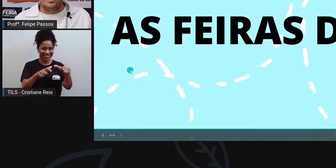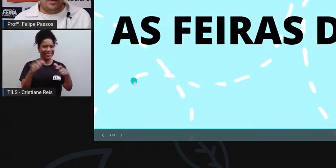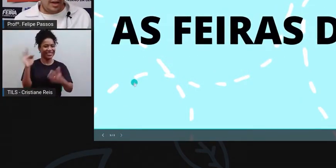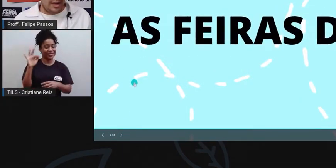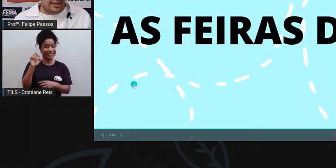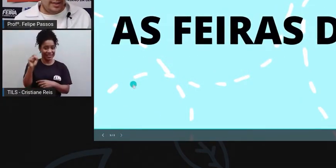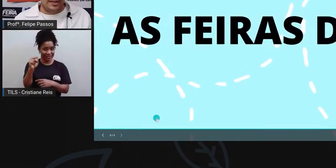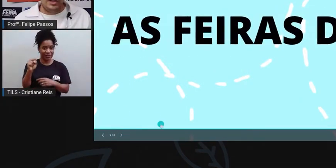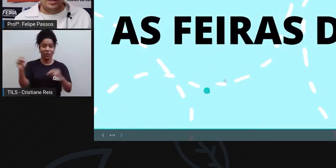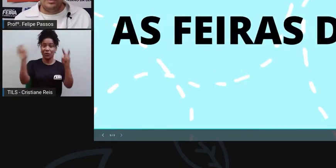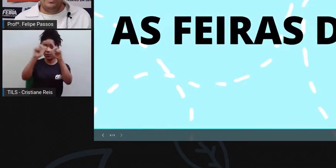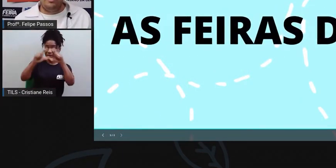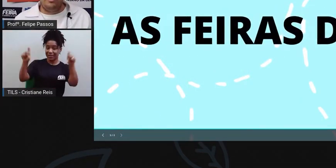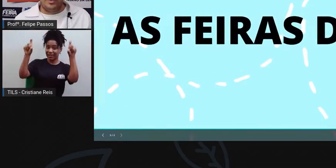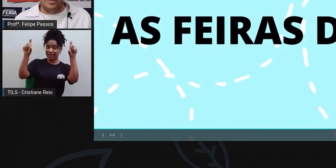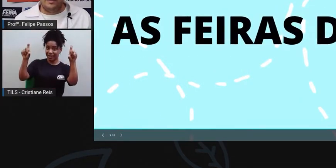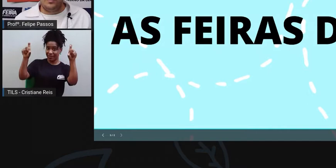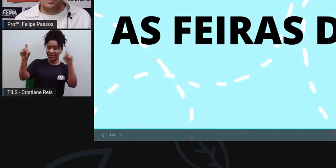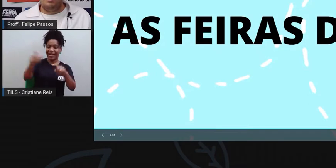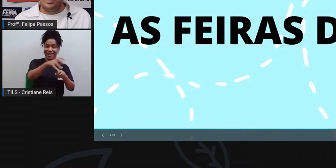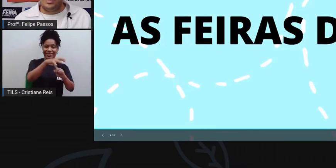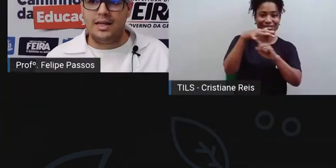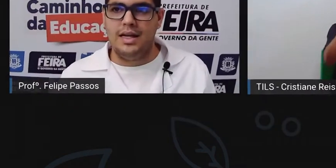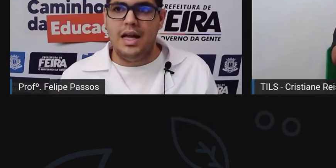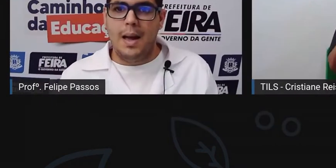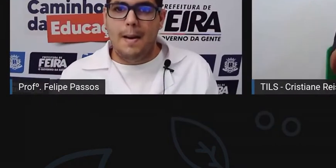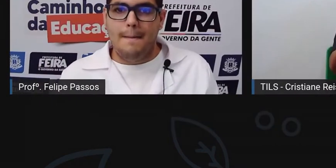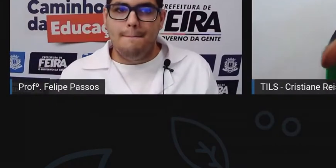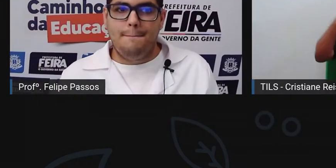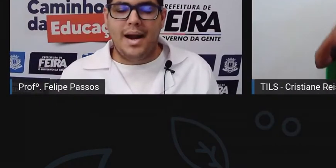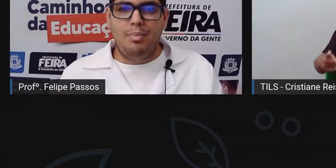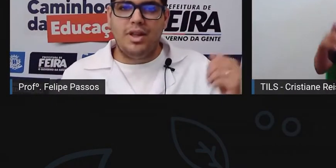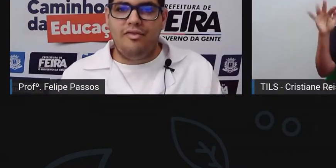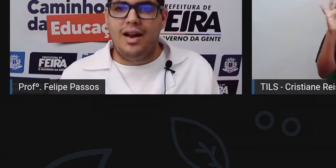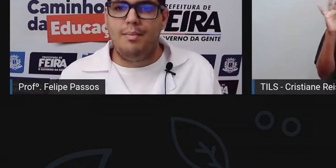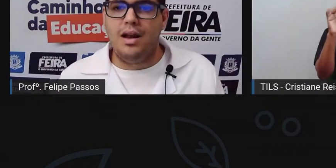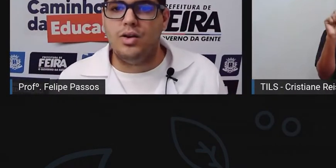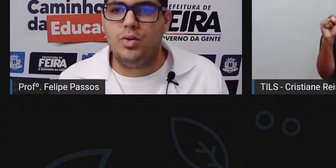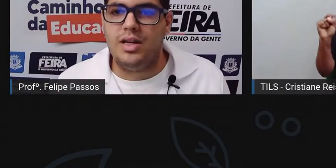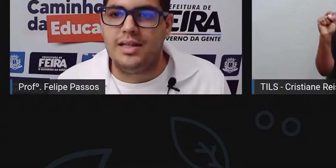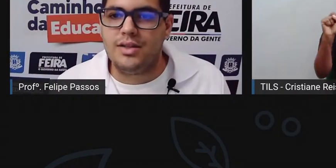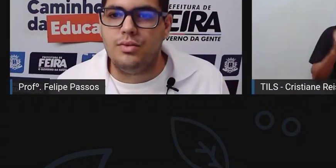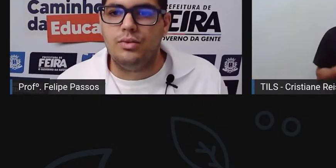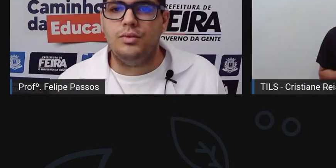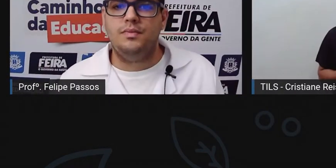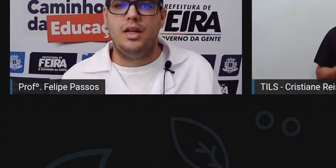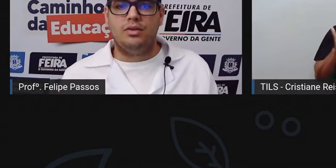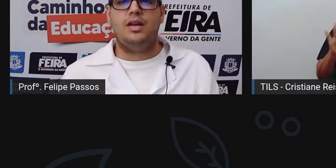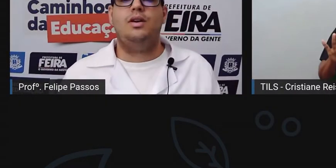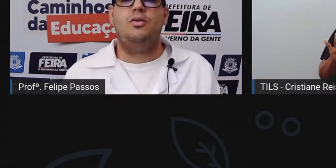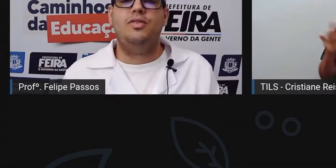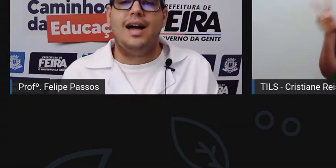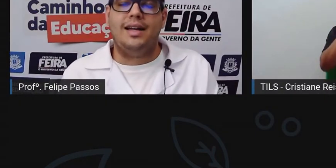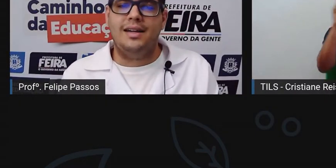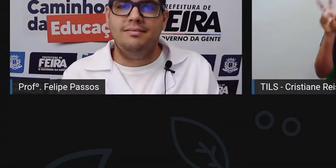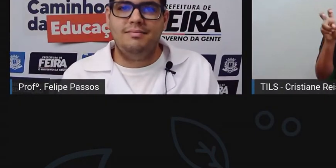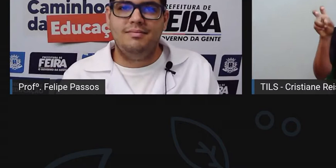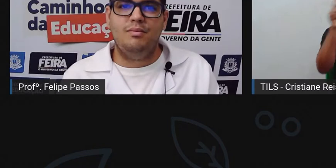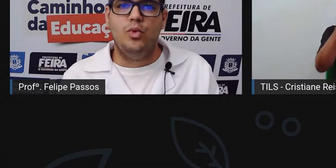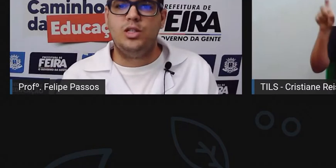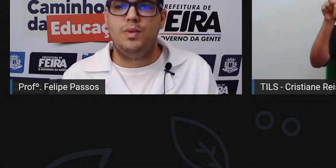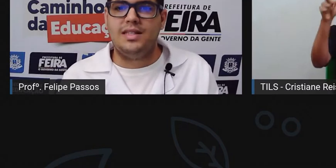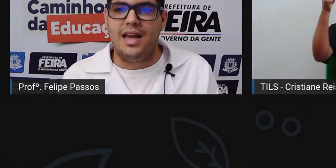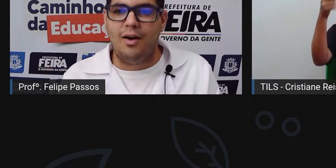as feiras de feira. Beleza? Para poder falar melhor sobre esse assunto, eu tenho uma convidada